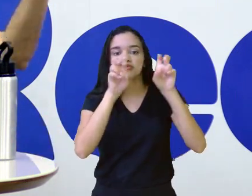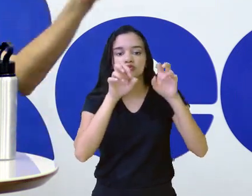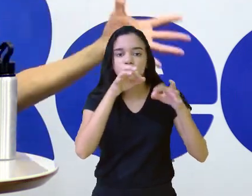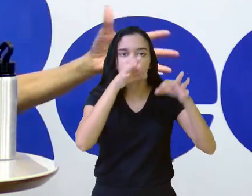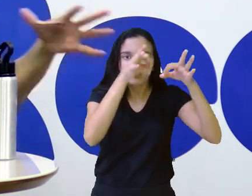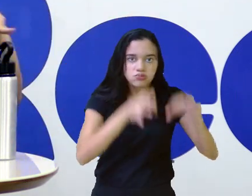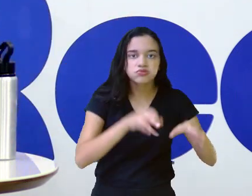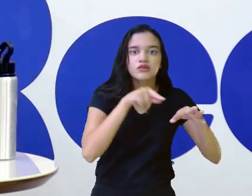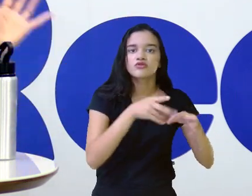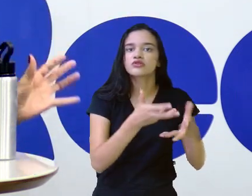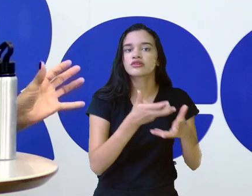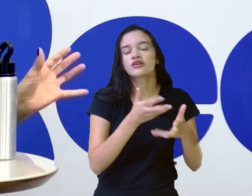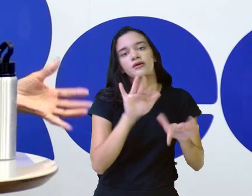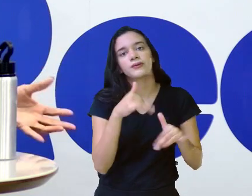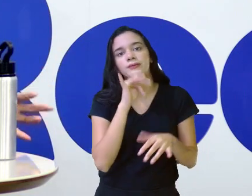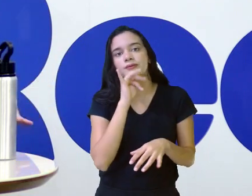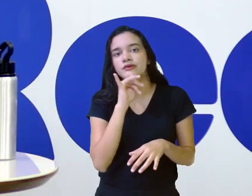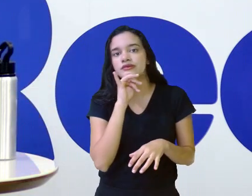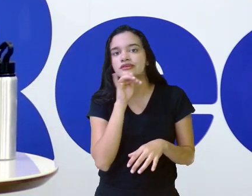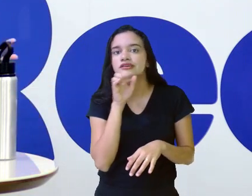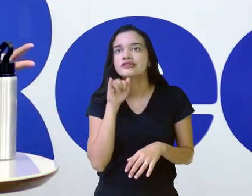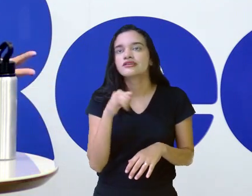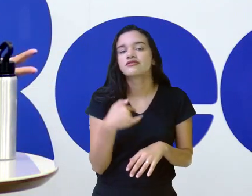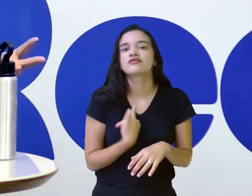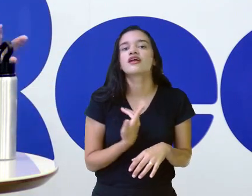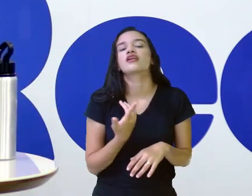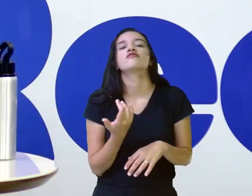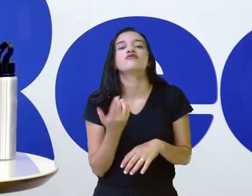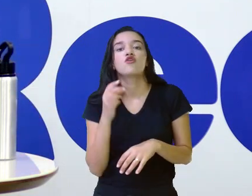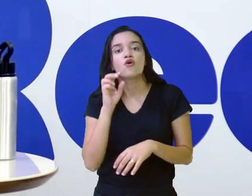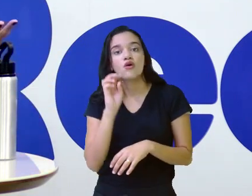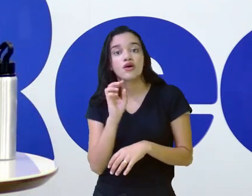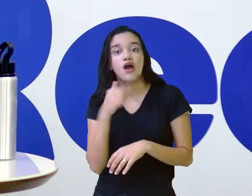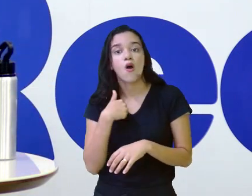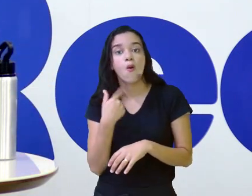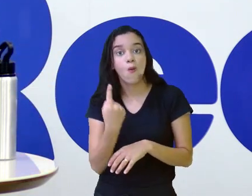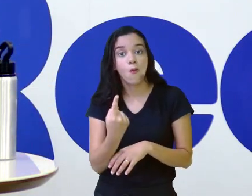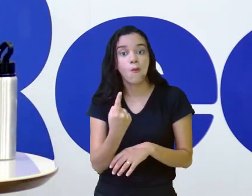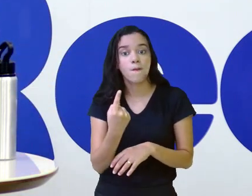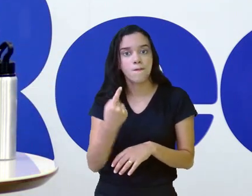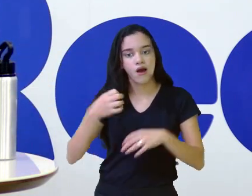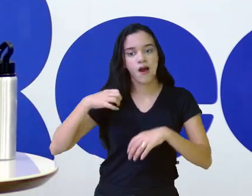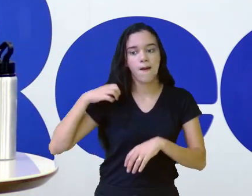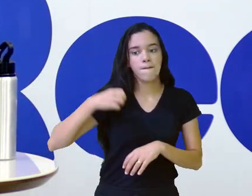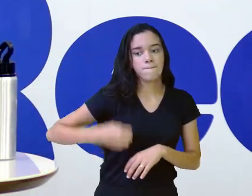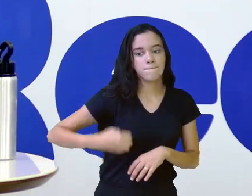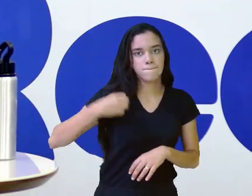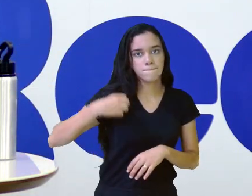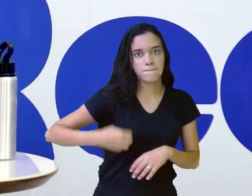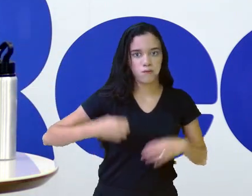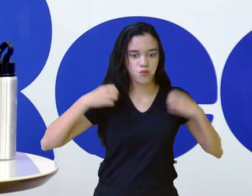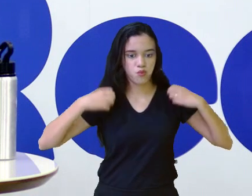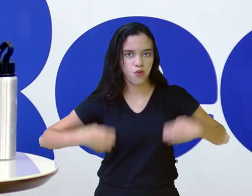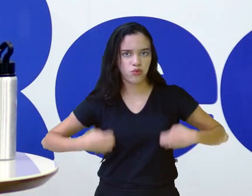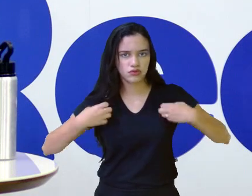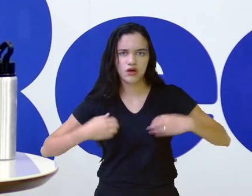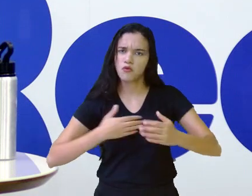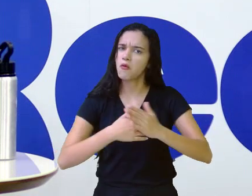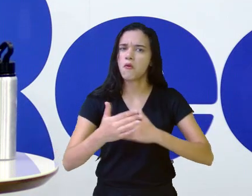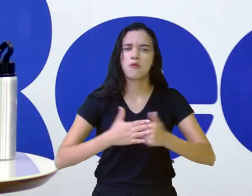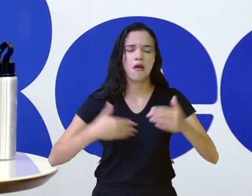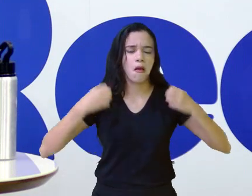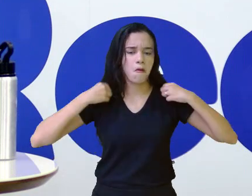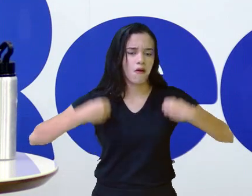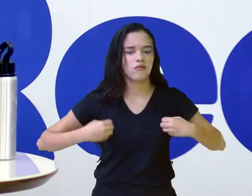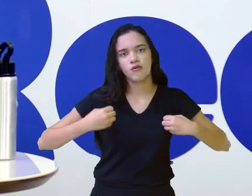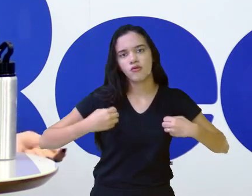Ele generaliza, ele fala de tudo. Por exemplo, se eu digo uma bolsa, aí eu quero uma bolsa. Então, você quer qualquer bolsa. Mas quando você